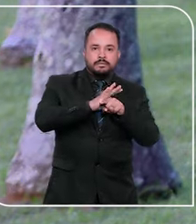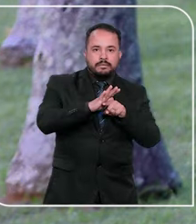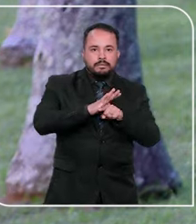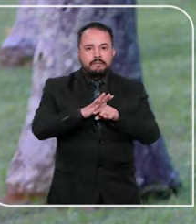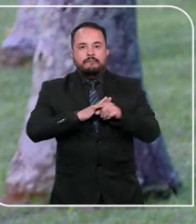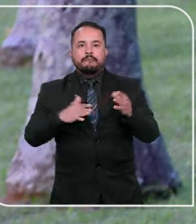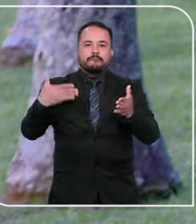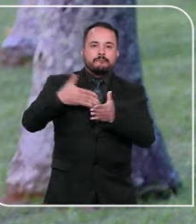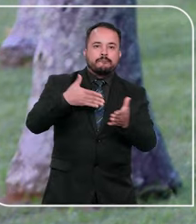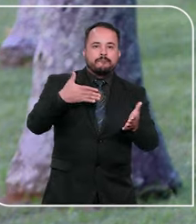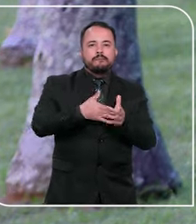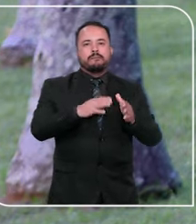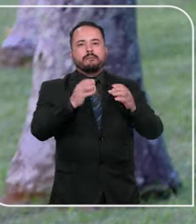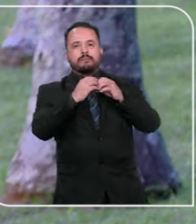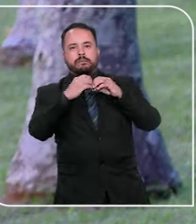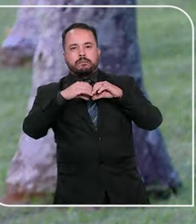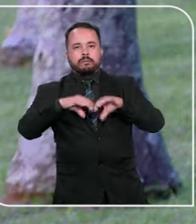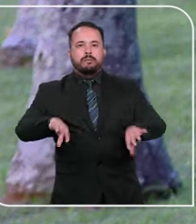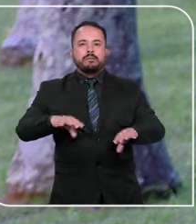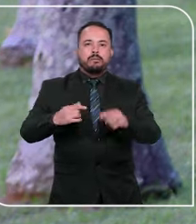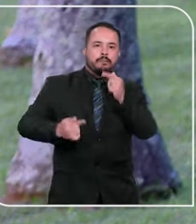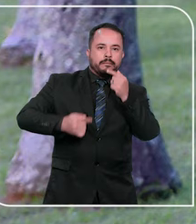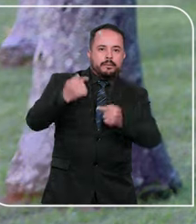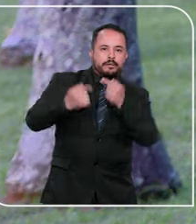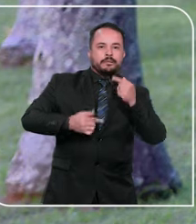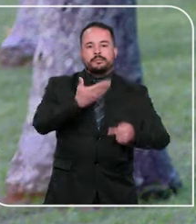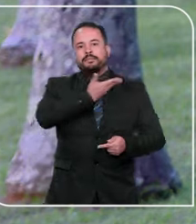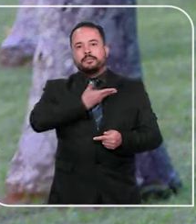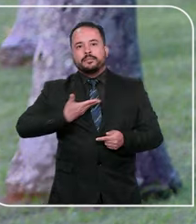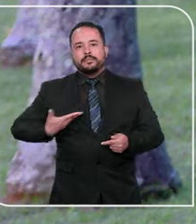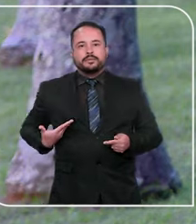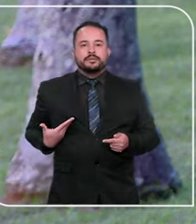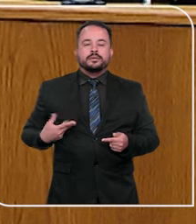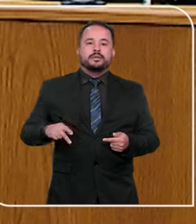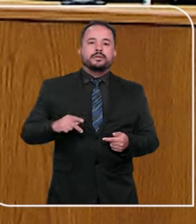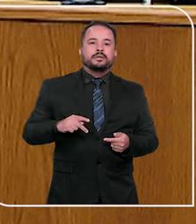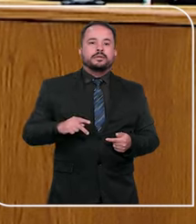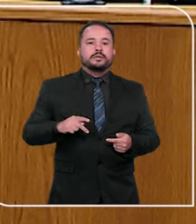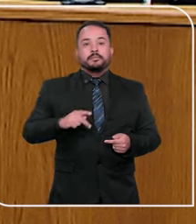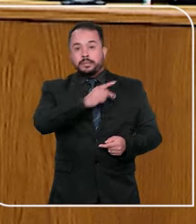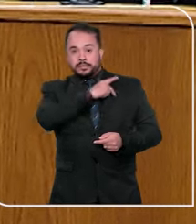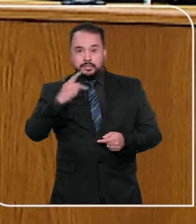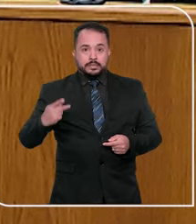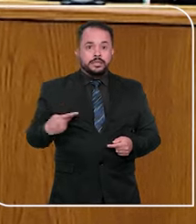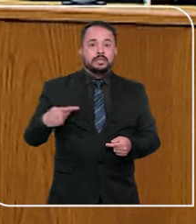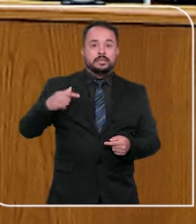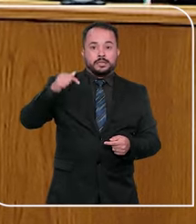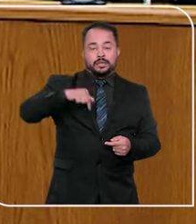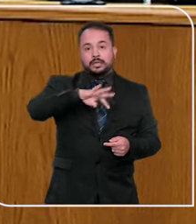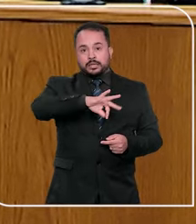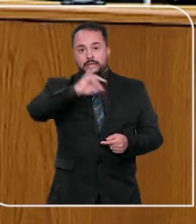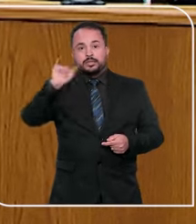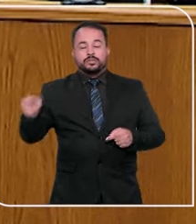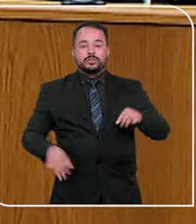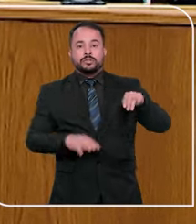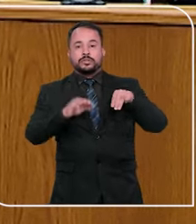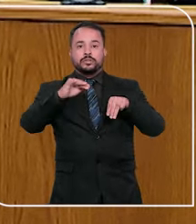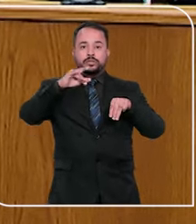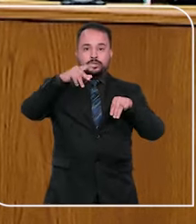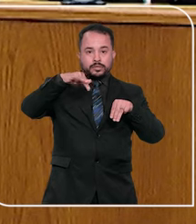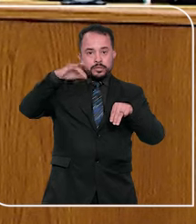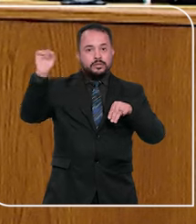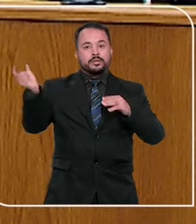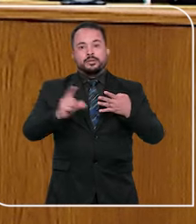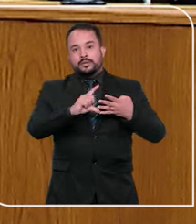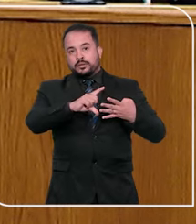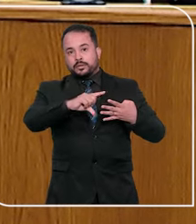impede a fiscalização e prejudica a implementação de políticas públicas. A presidente do STJ, a ministra Maria Tereza de